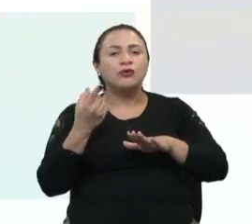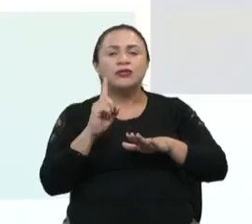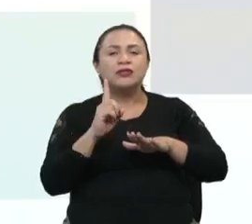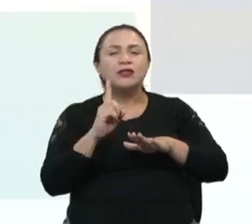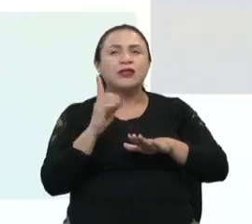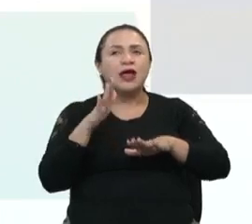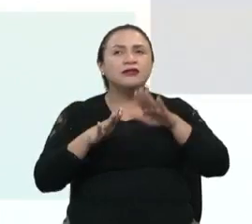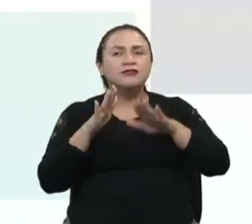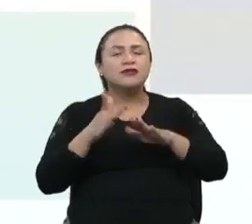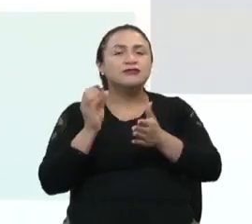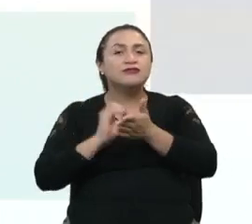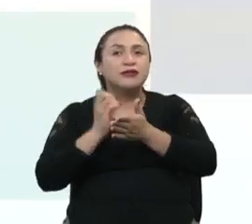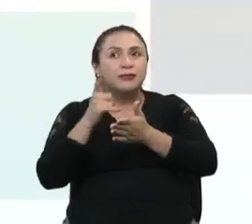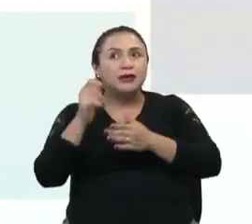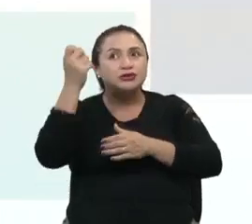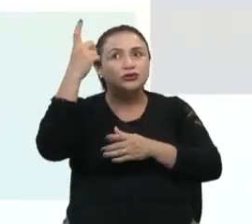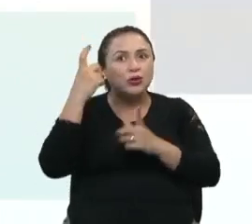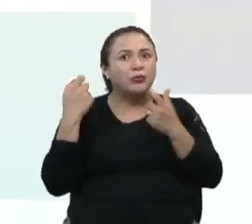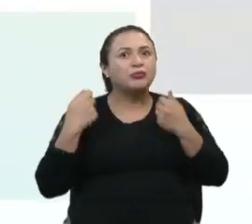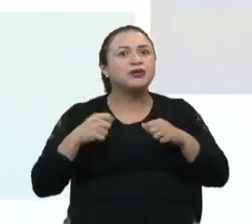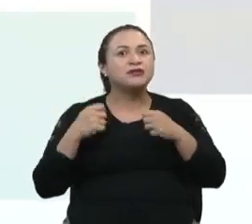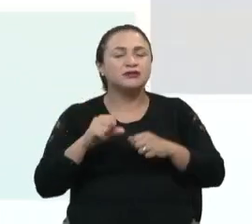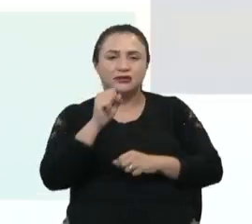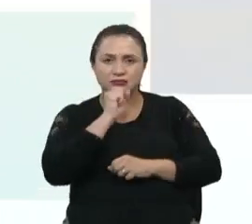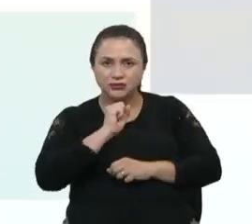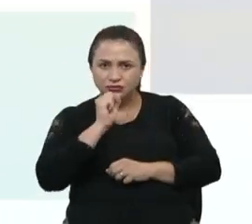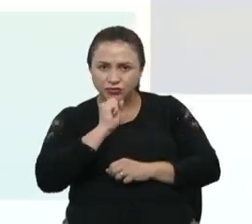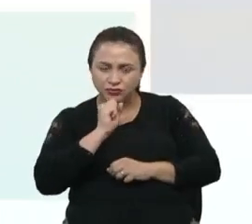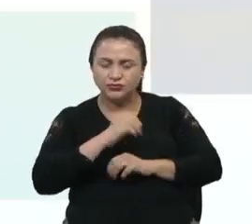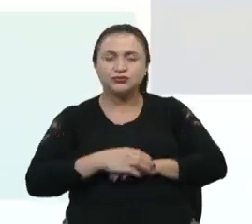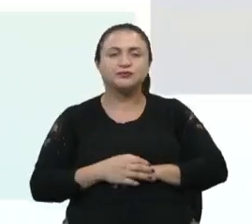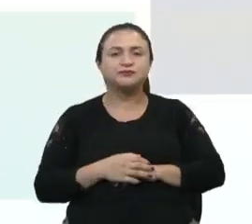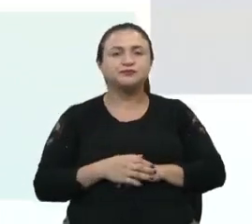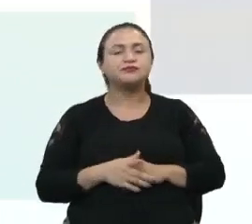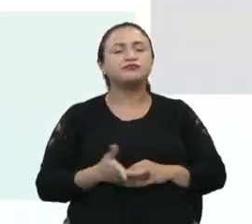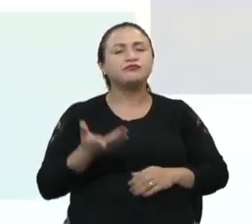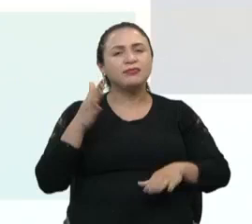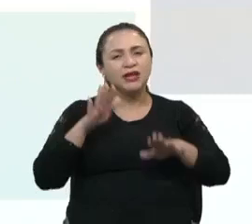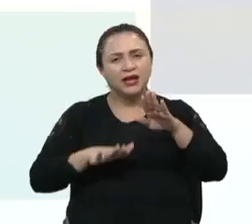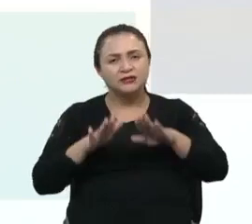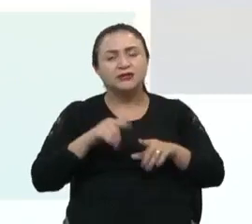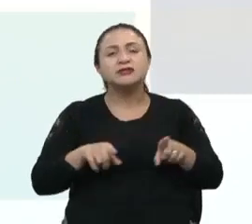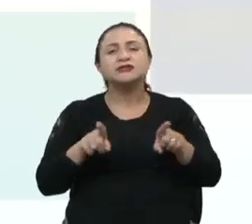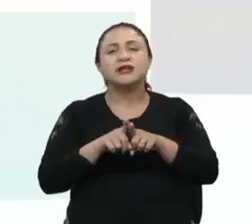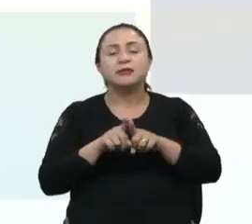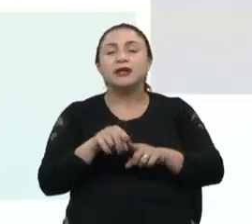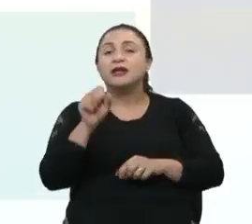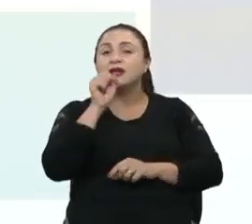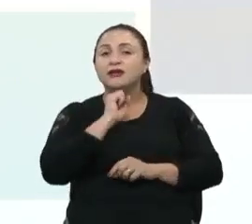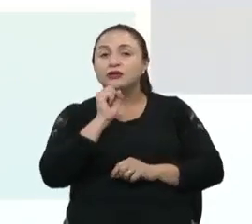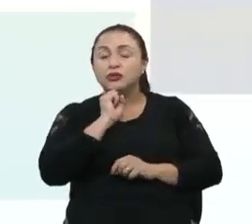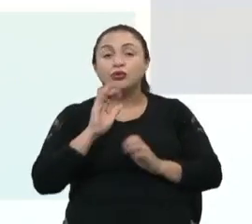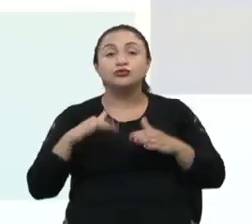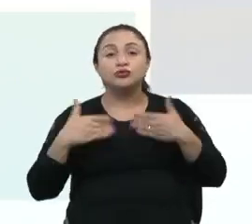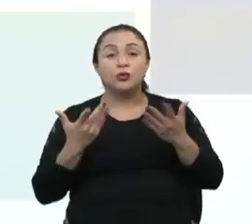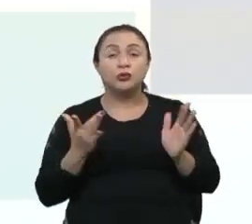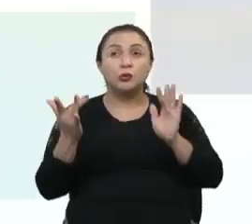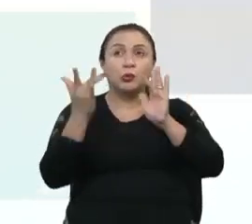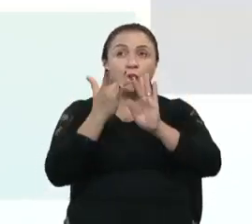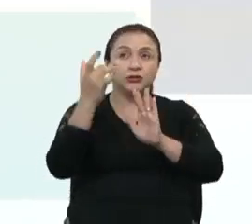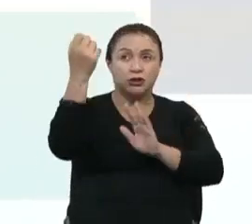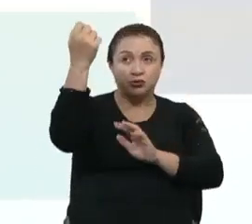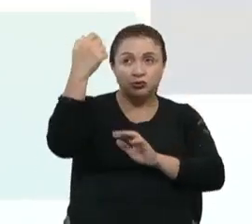de acordo com a rotina do idoso. E muitas vezes o idoso também, ao se expor ao sol,